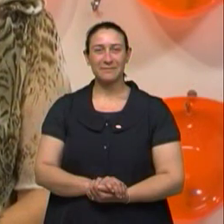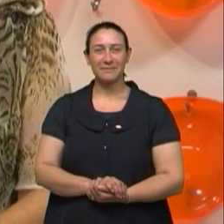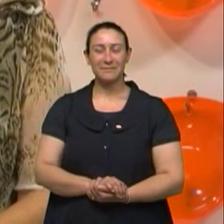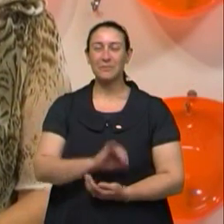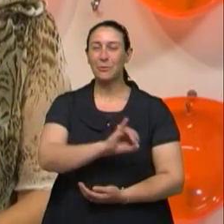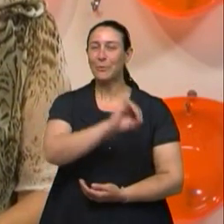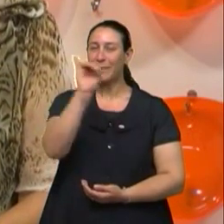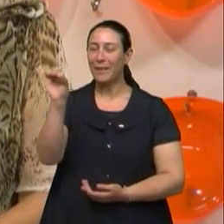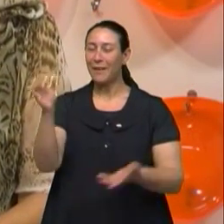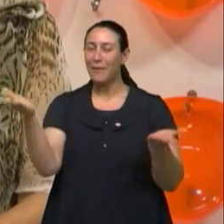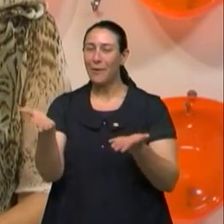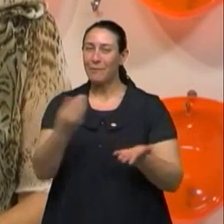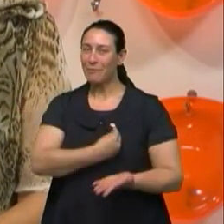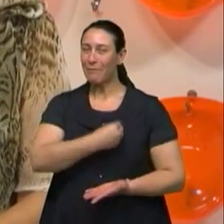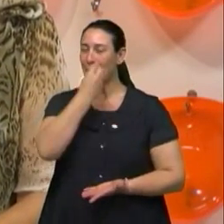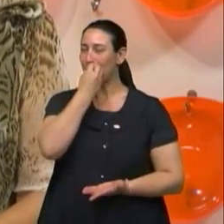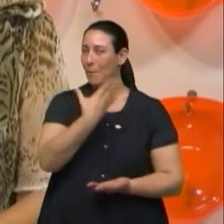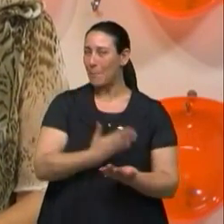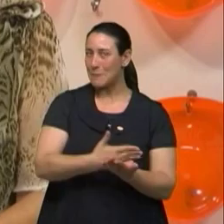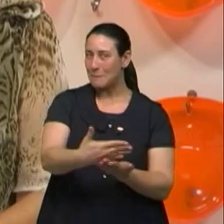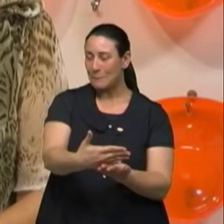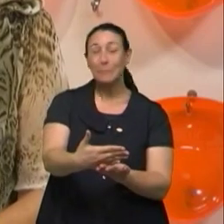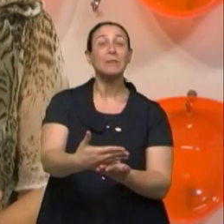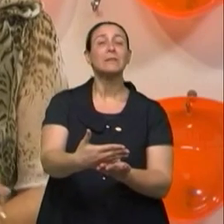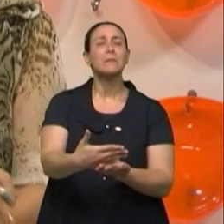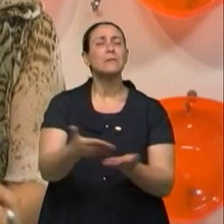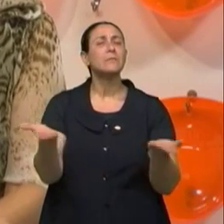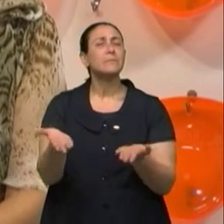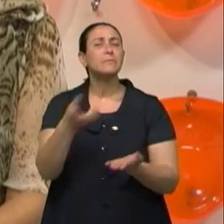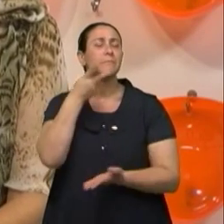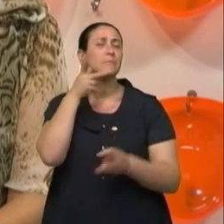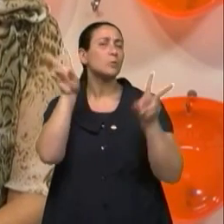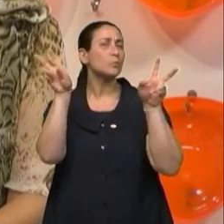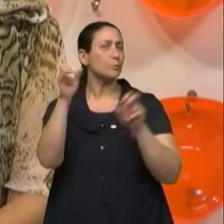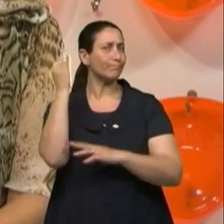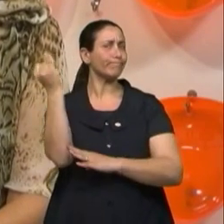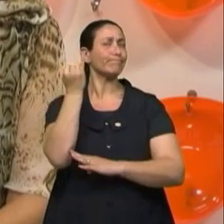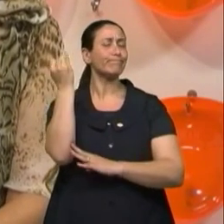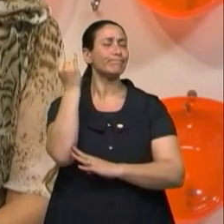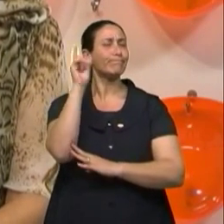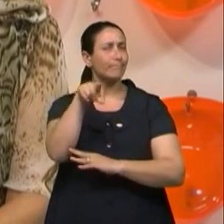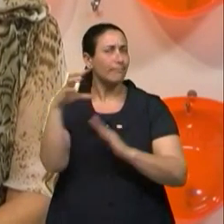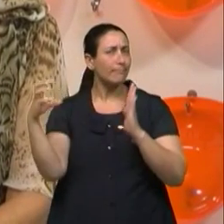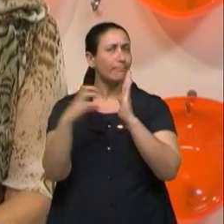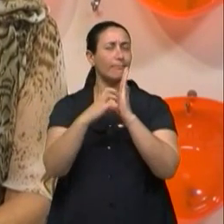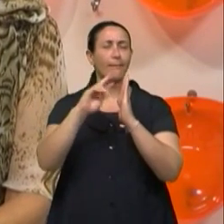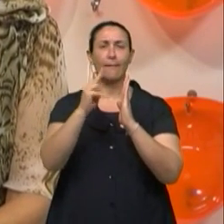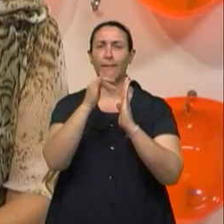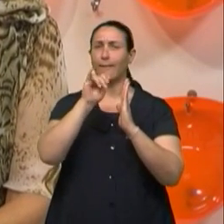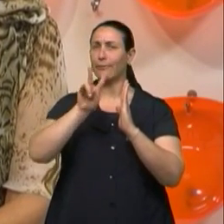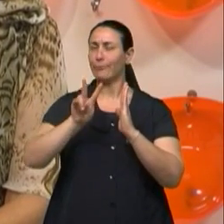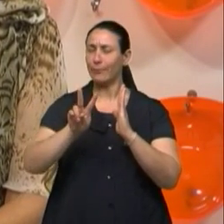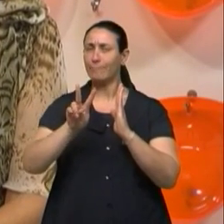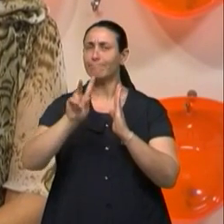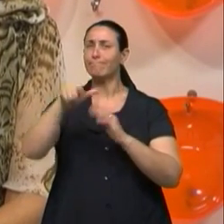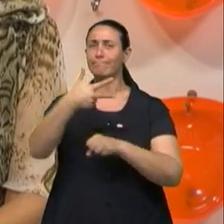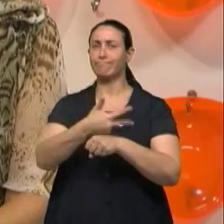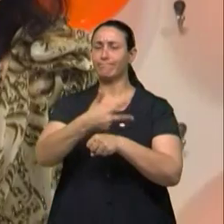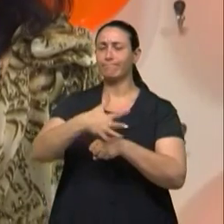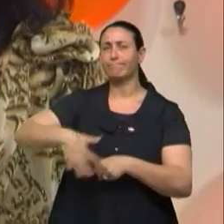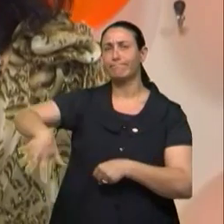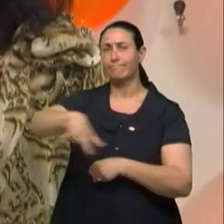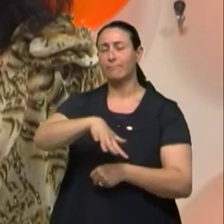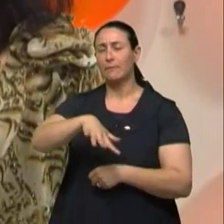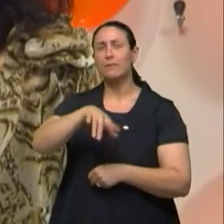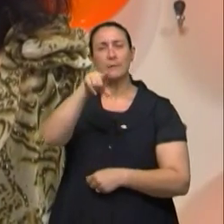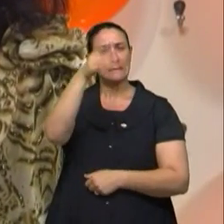Olá, o nosso Viva Bem está começando e vamos falar sobre HIV AIDS na terceira idade.